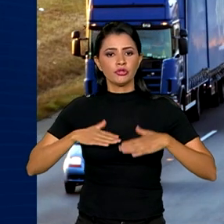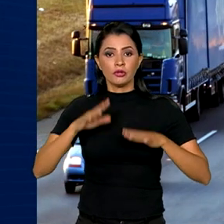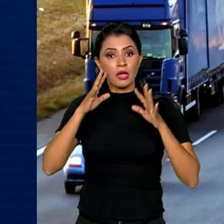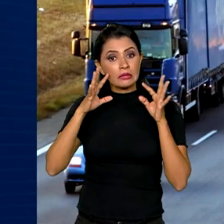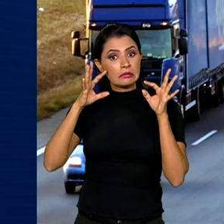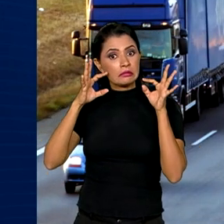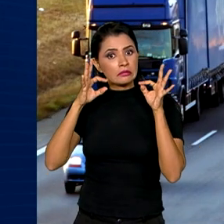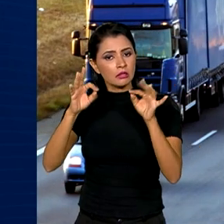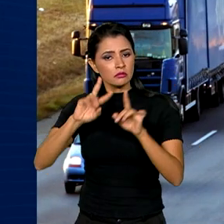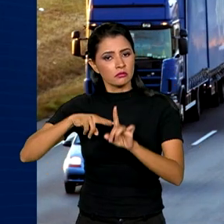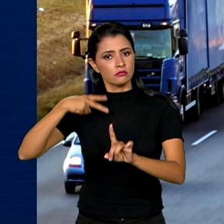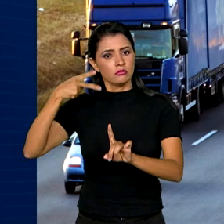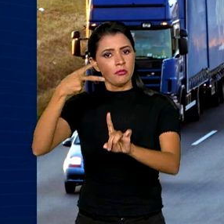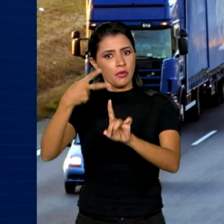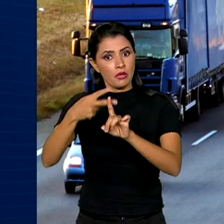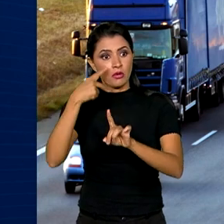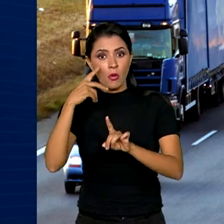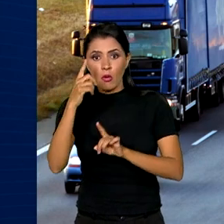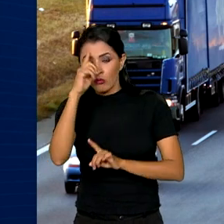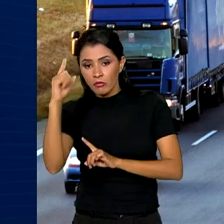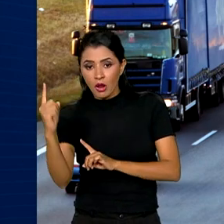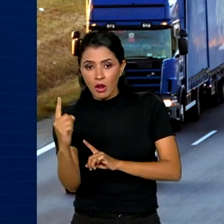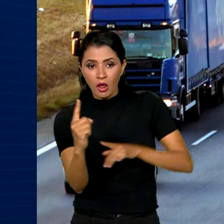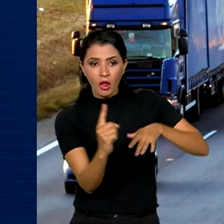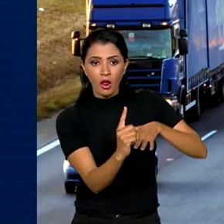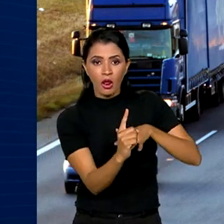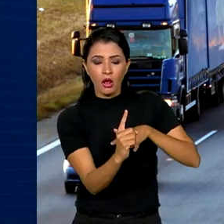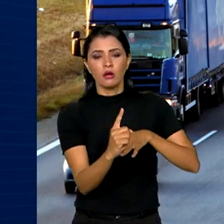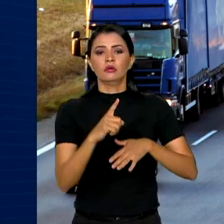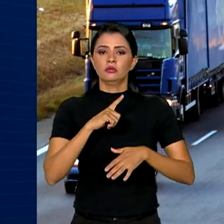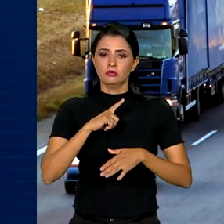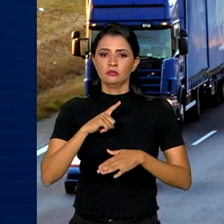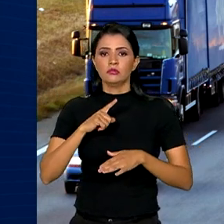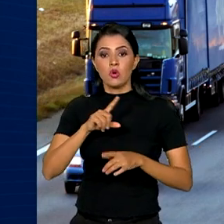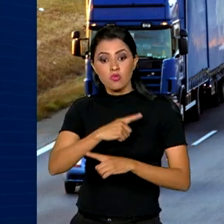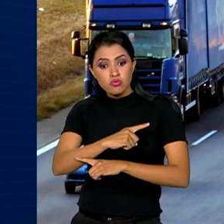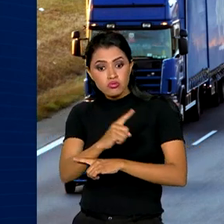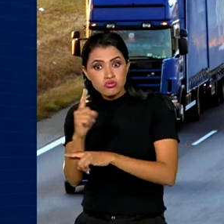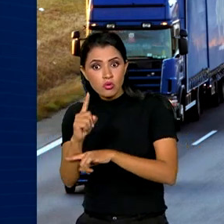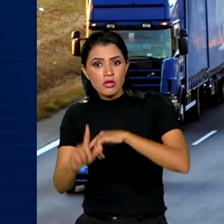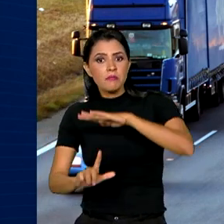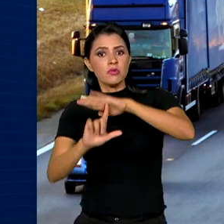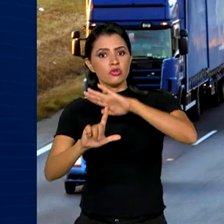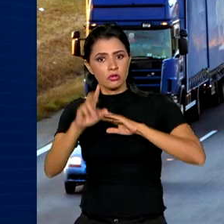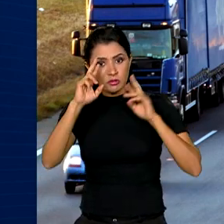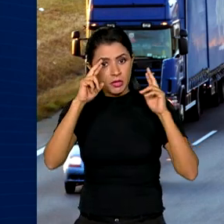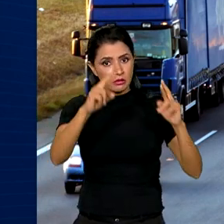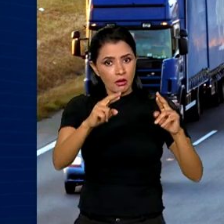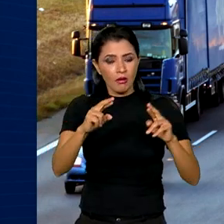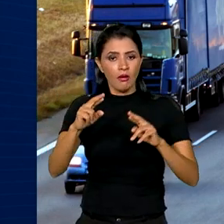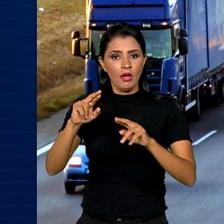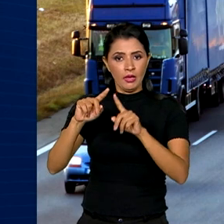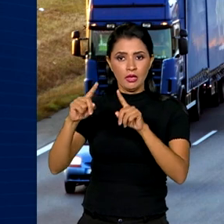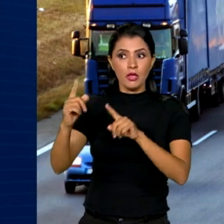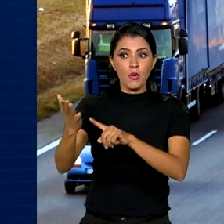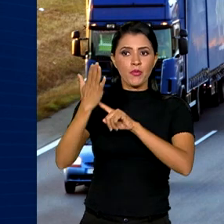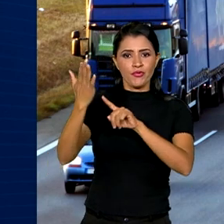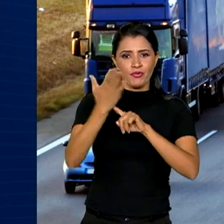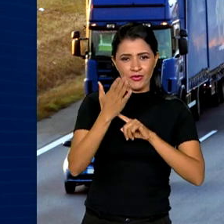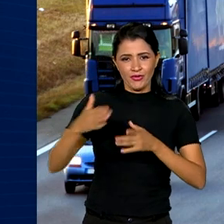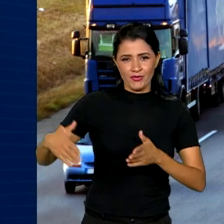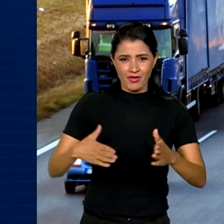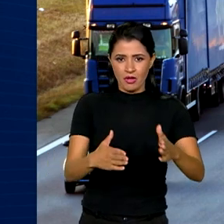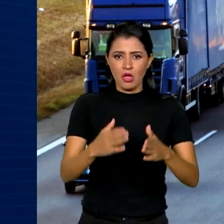a atenção redobrada com pedestres, respeitar os limites de velocidade e a sinalização da via, não usar